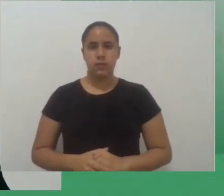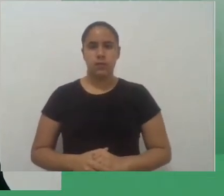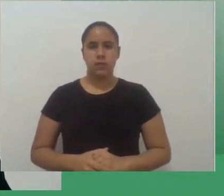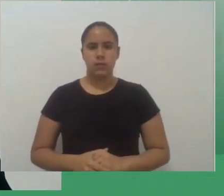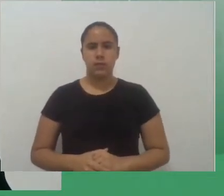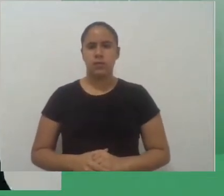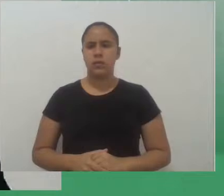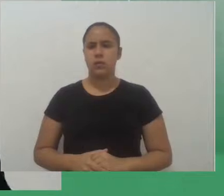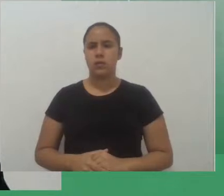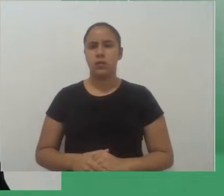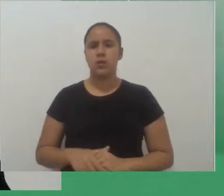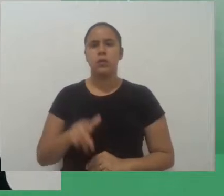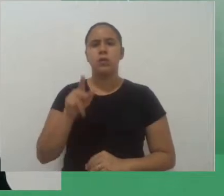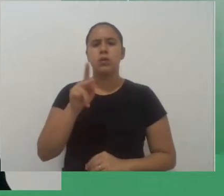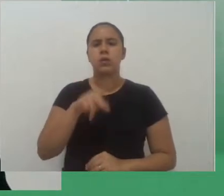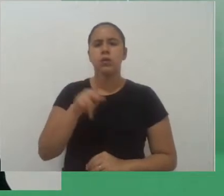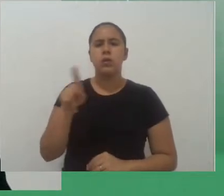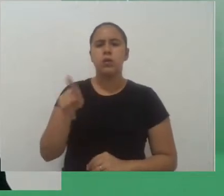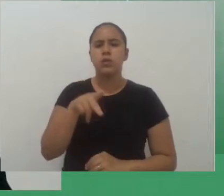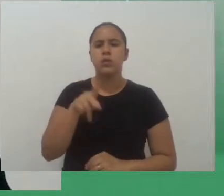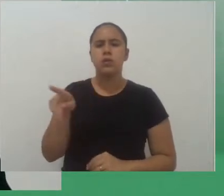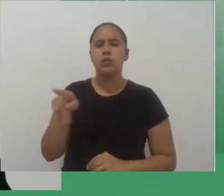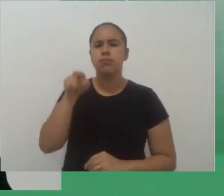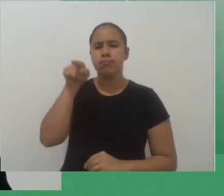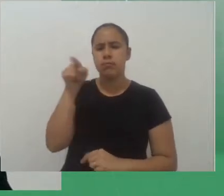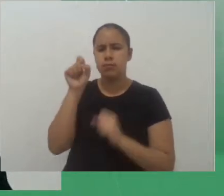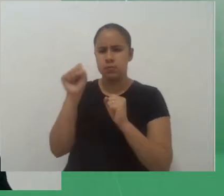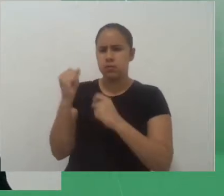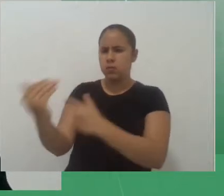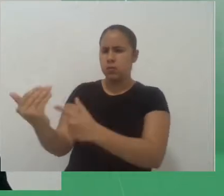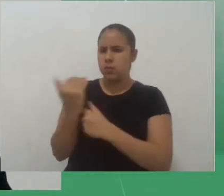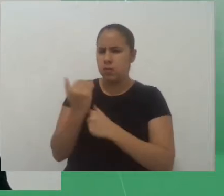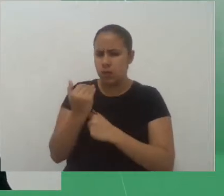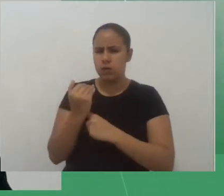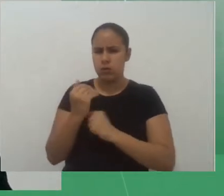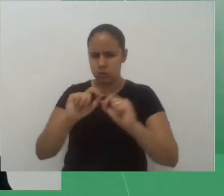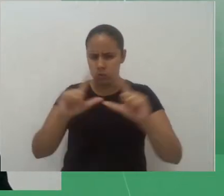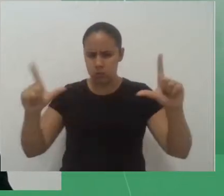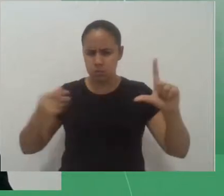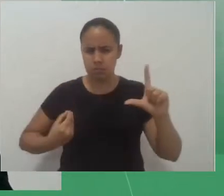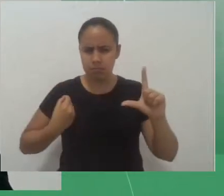Professora, a senhora só confirma, para mim, se está aparecendo, por gentileza.